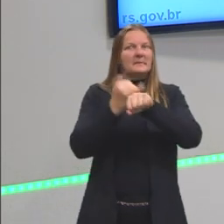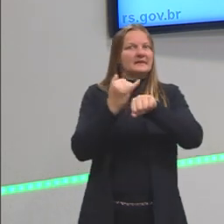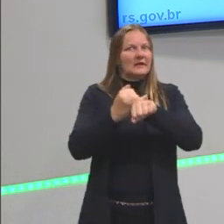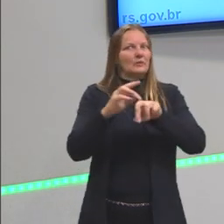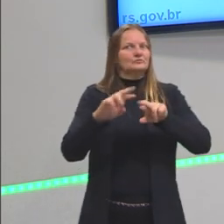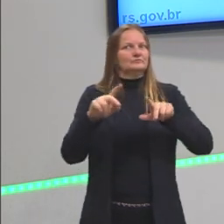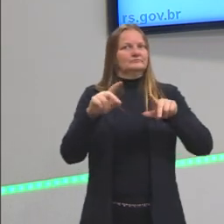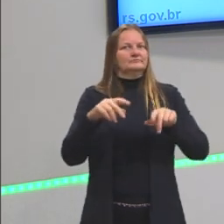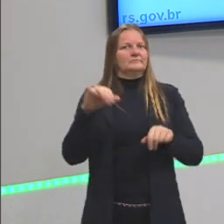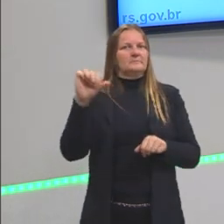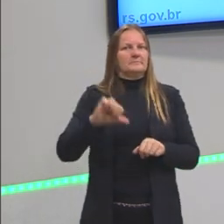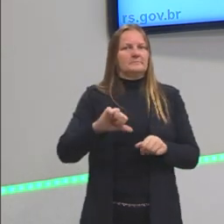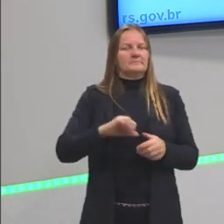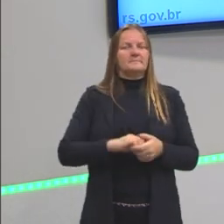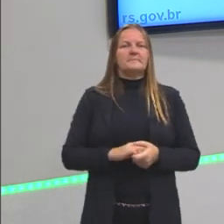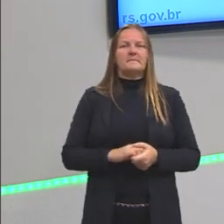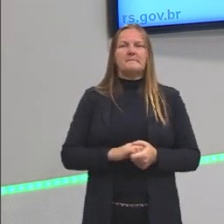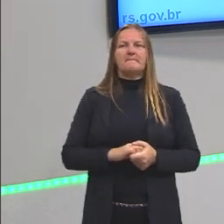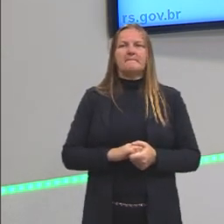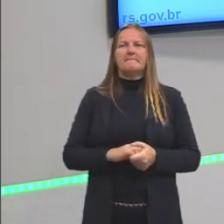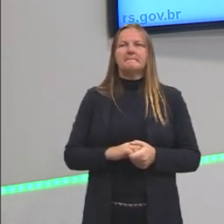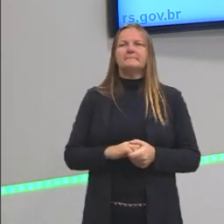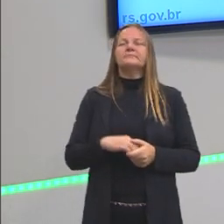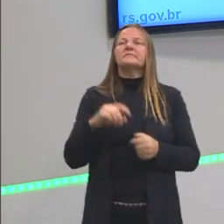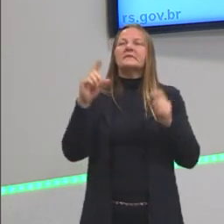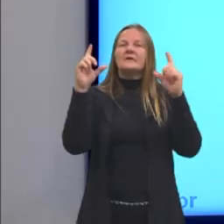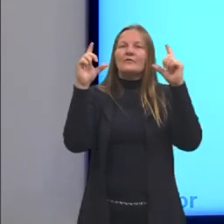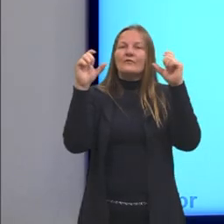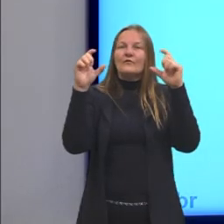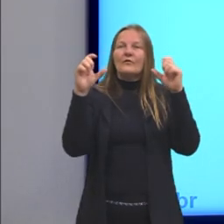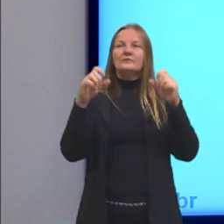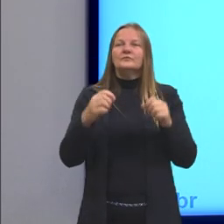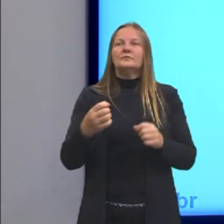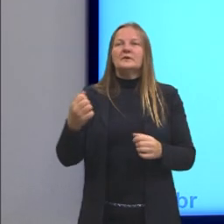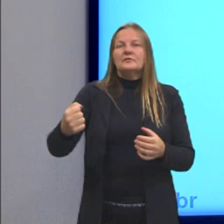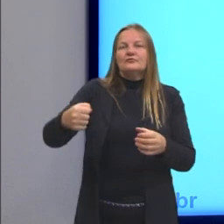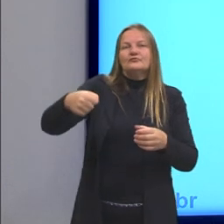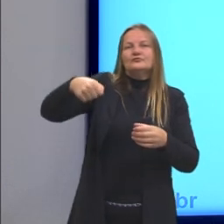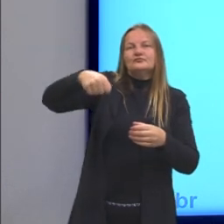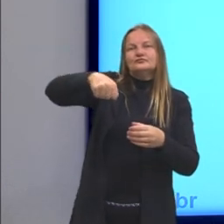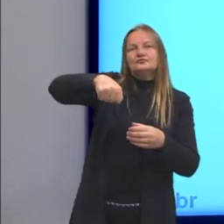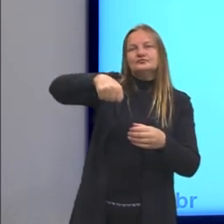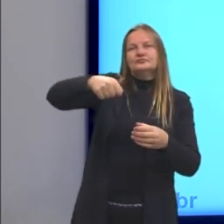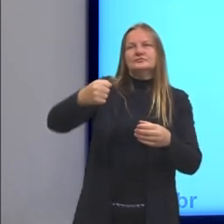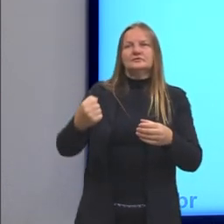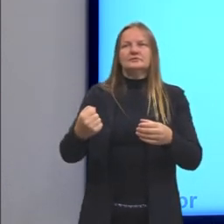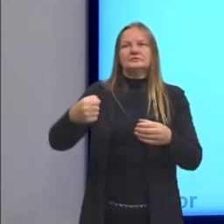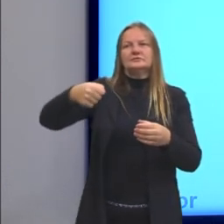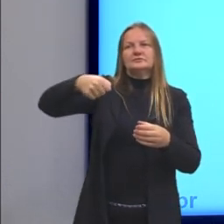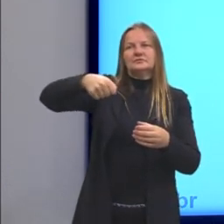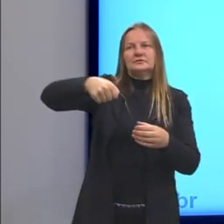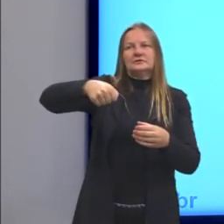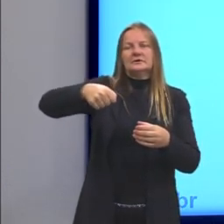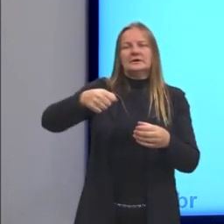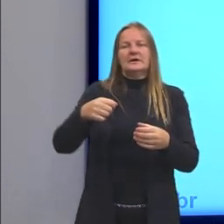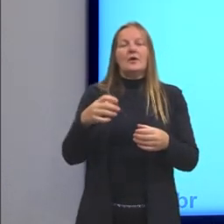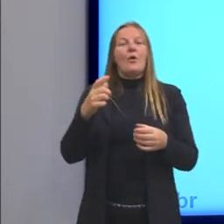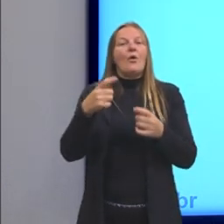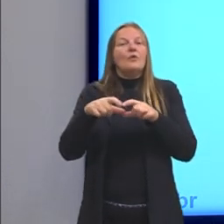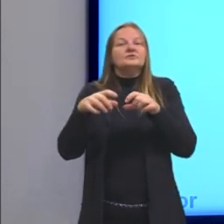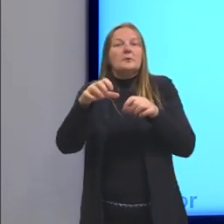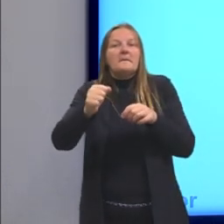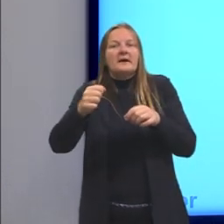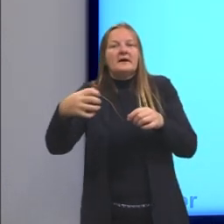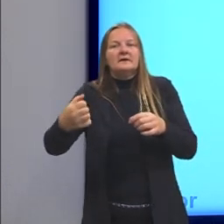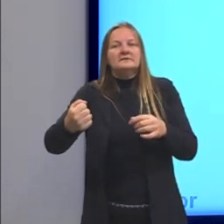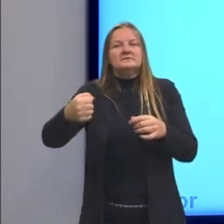metal ali. Isso também acontece com o bule. Vejam que o bule aqui, na região que a gente vai pegar ele,